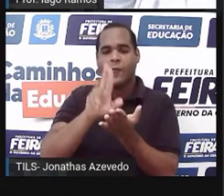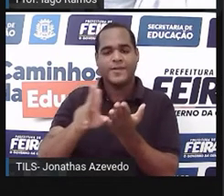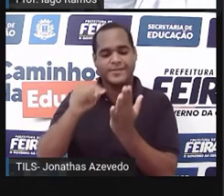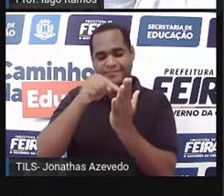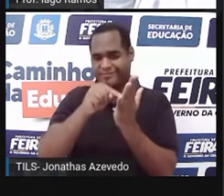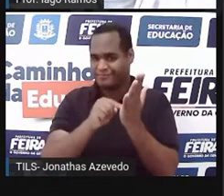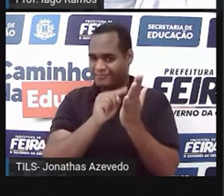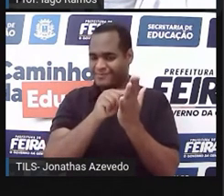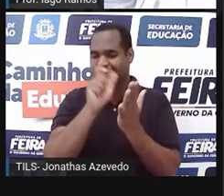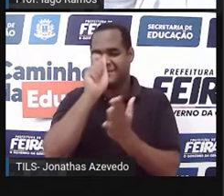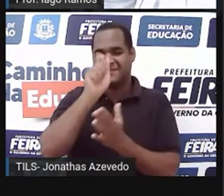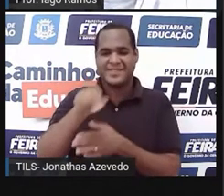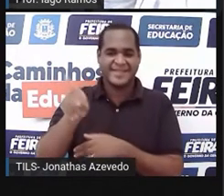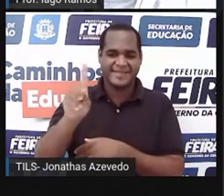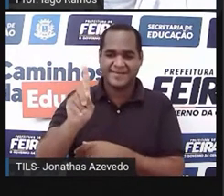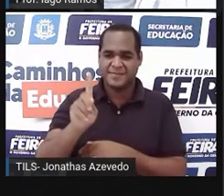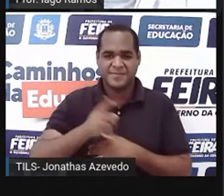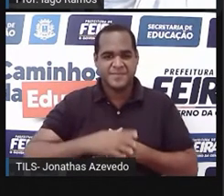calculadora, tá bom?